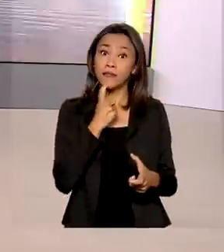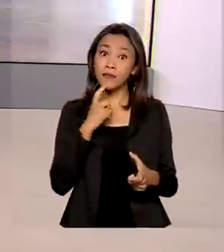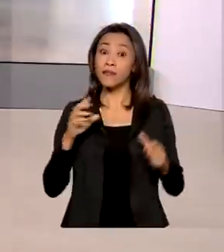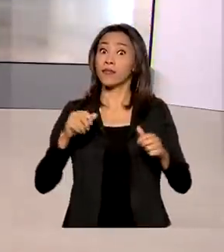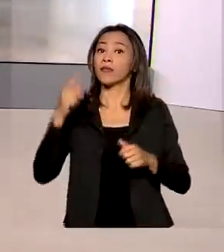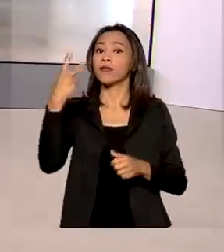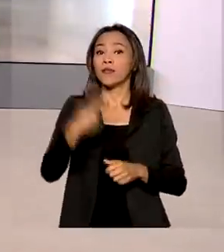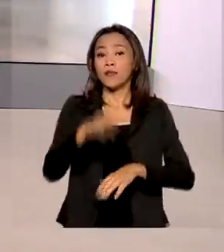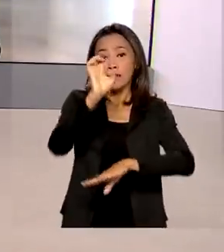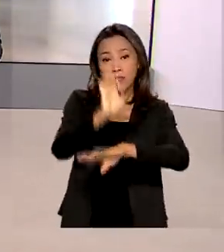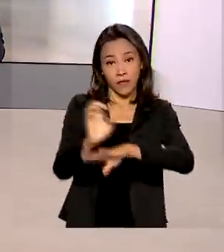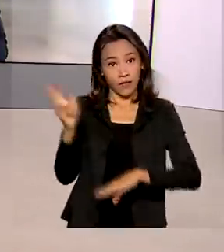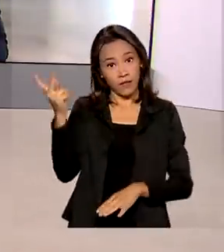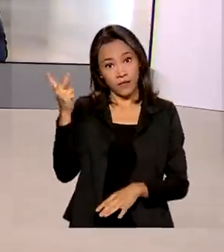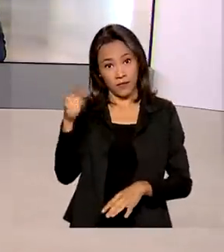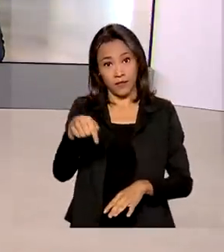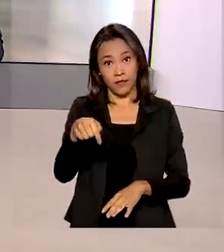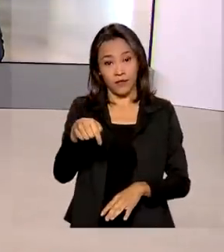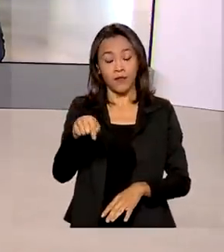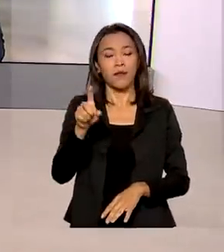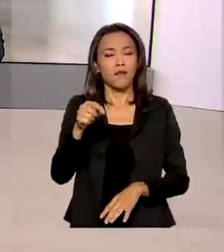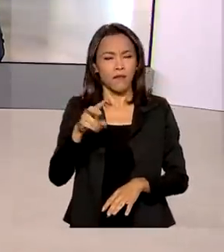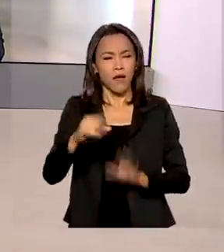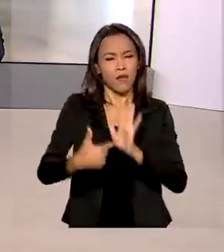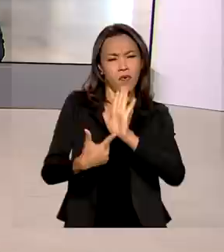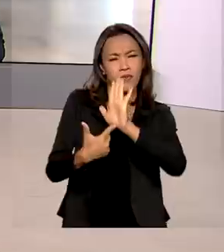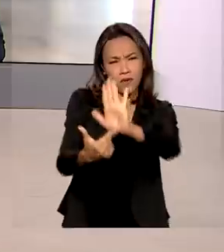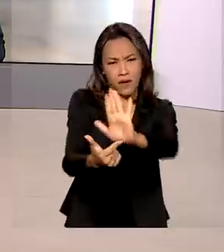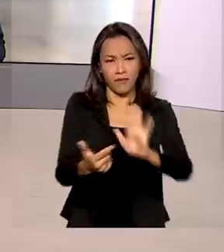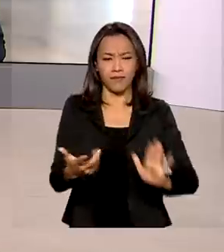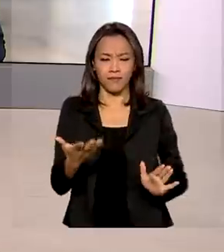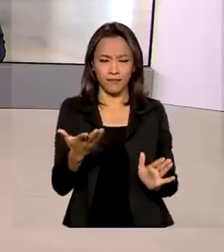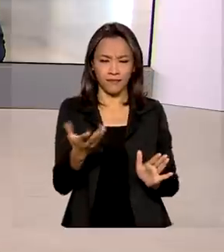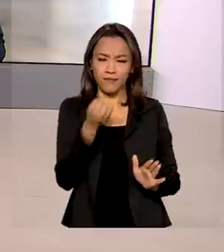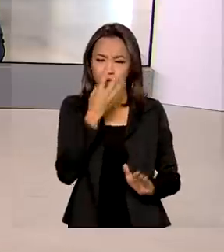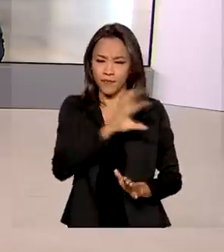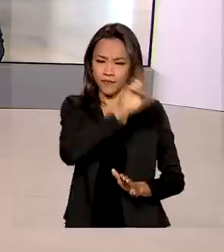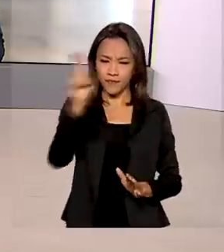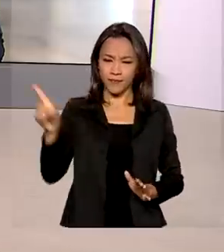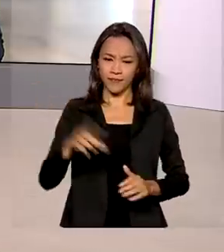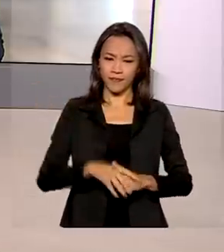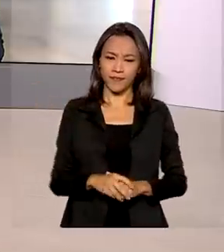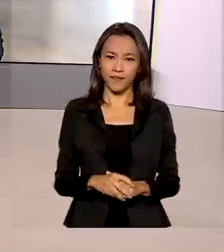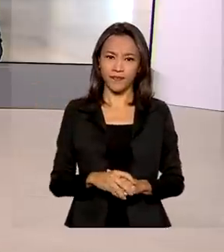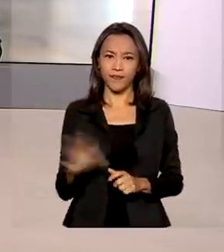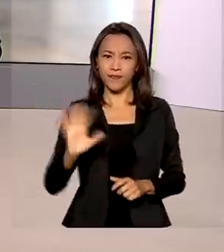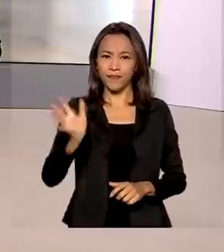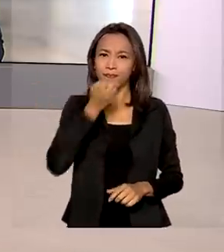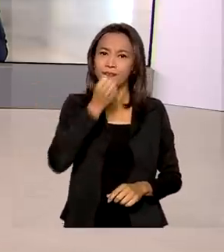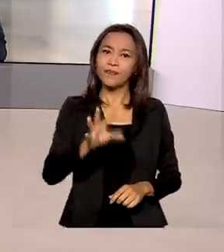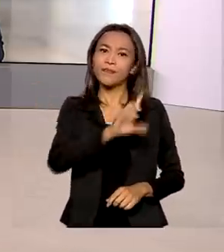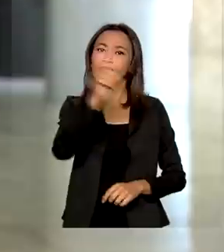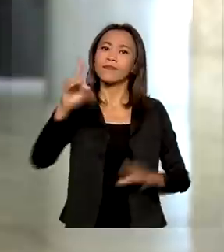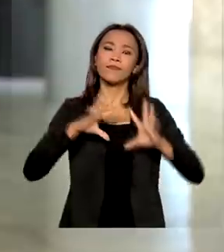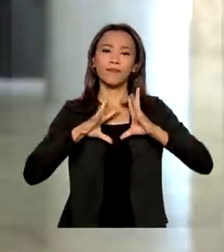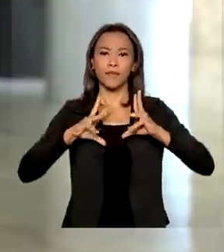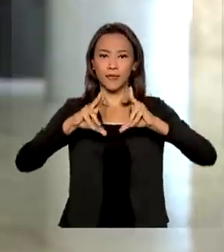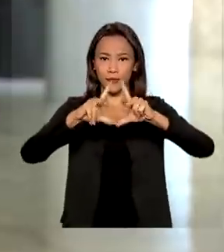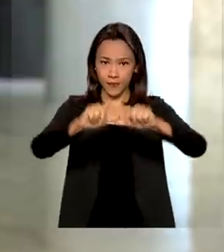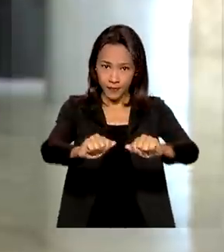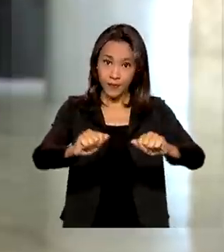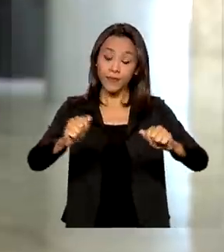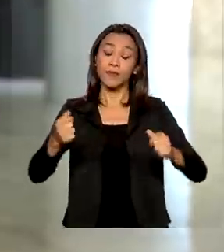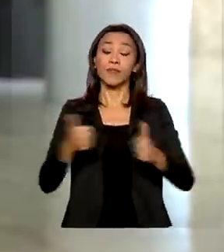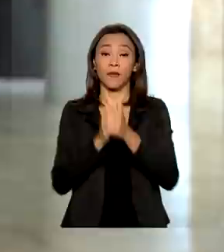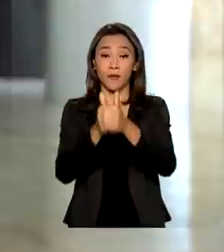é a repórter Ana Luíza Prazer, ao vivo lá do Palácio do Planalto. Oi, Ana, bom dia! Oi, Dani, bom dia para você, bom dia para todo mundo que acompanha a